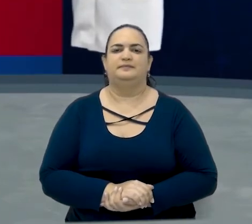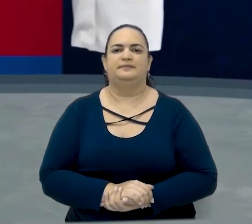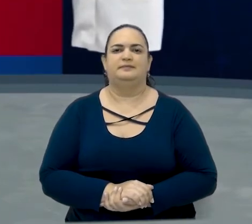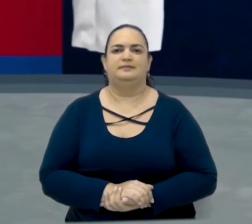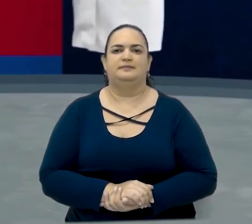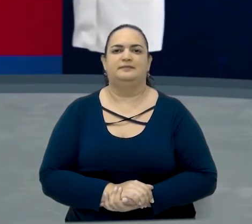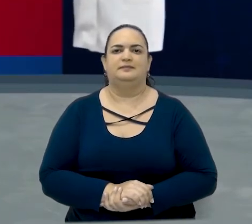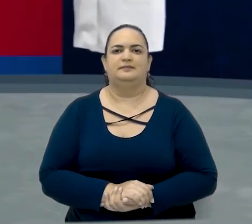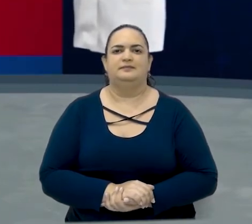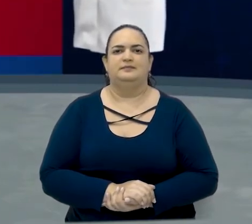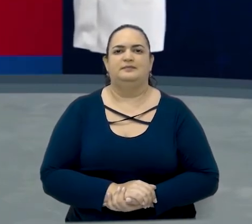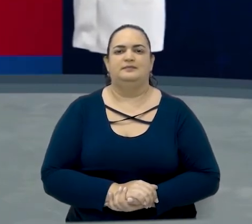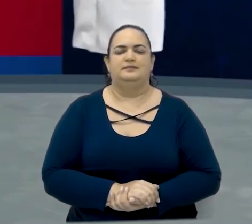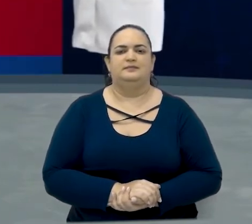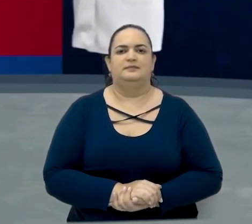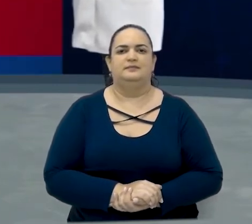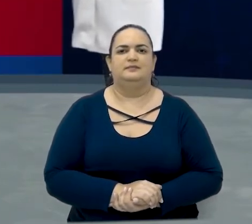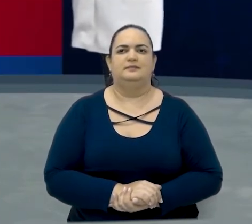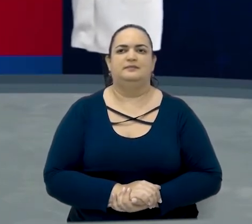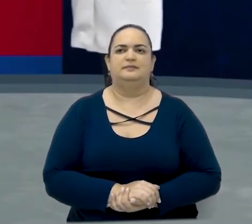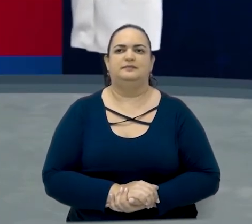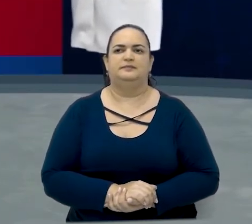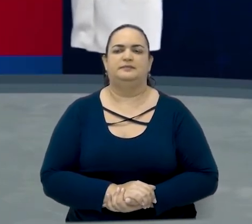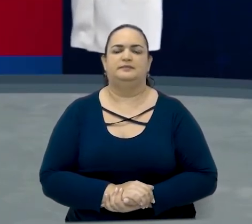And what's your nationality?